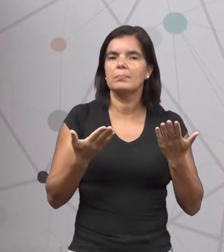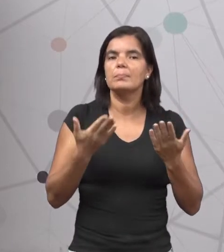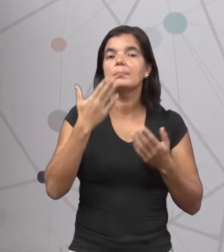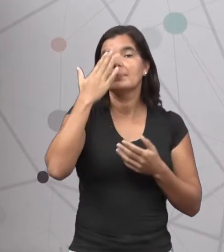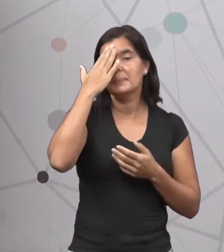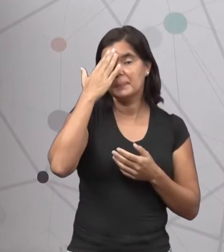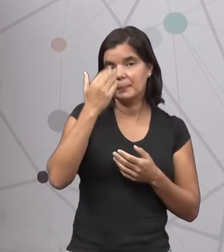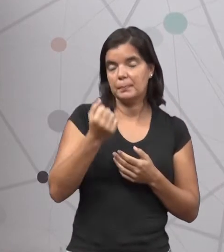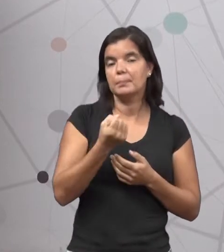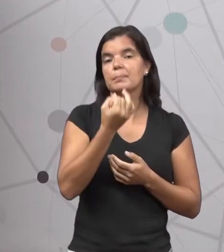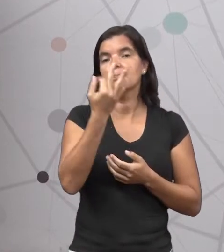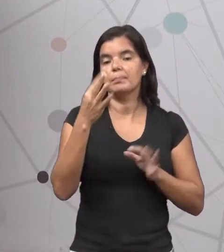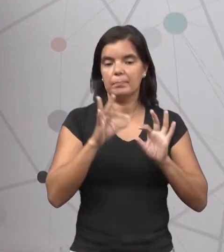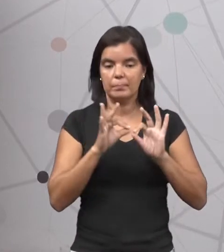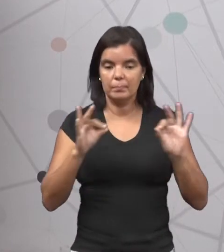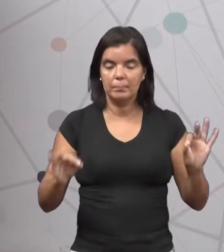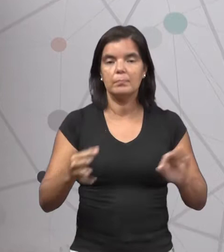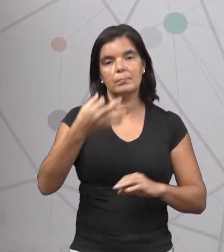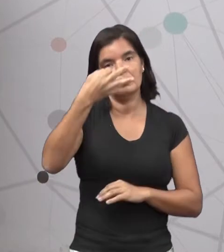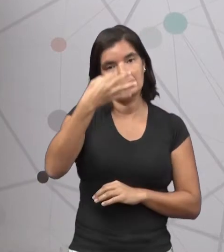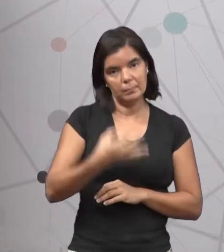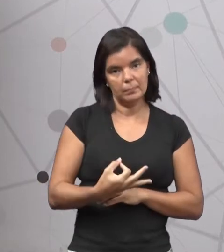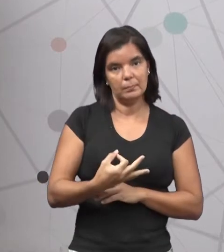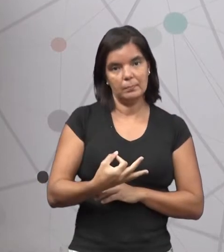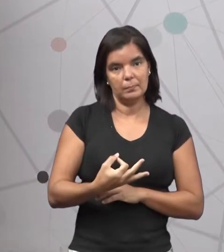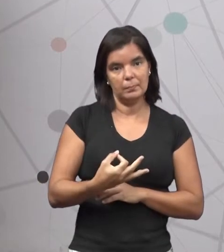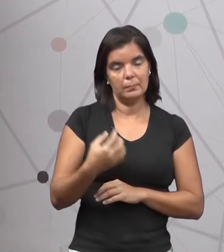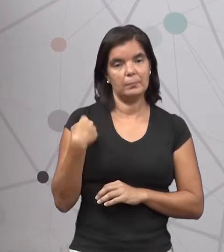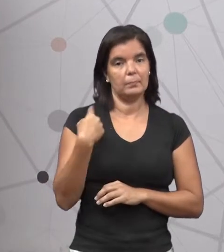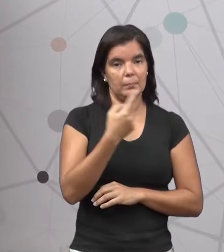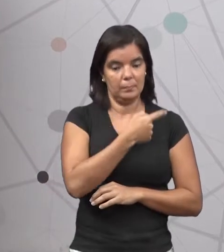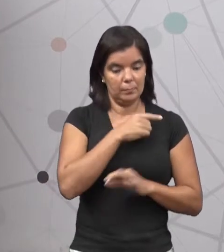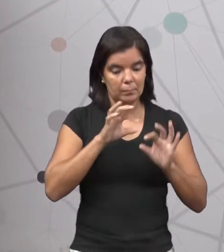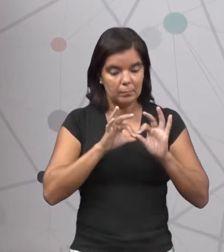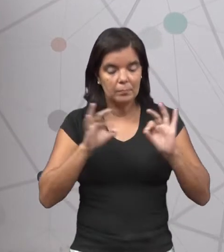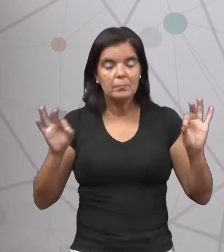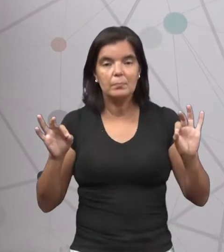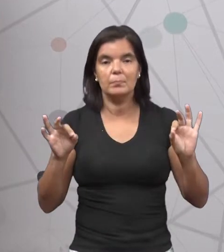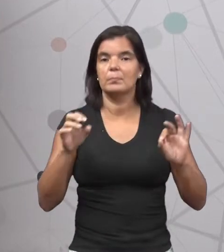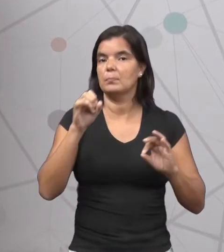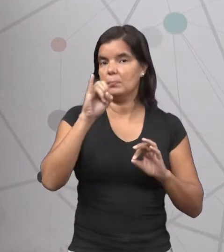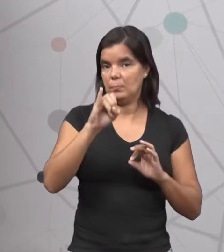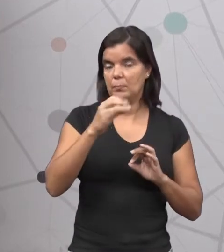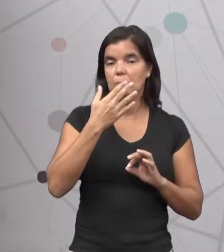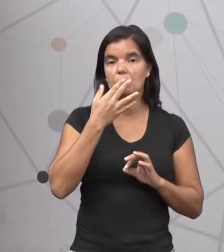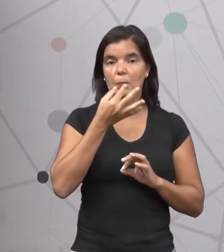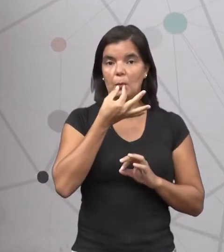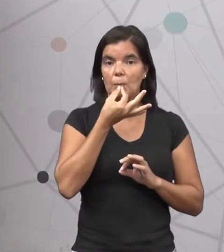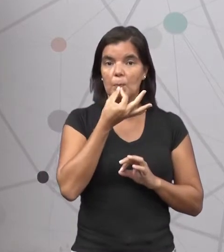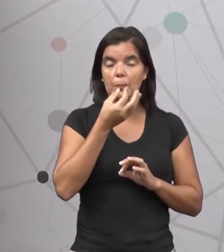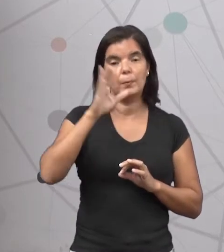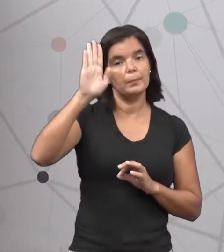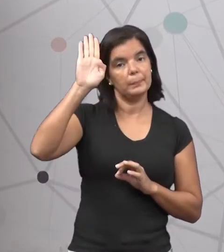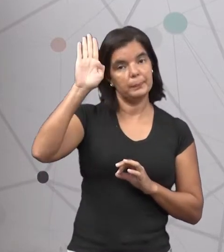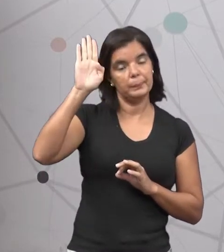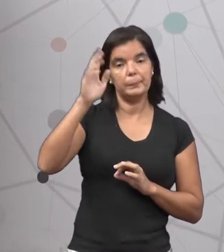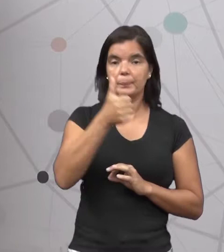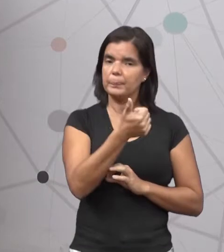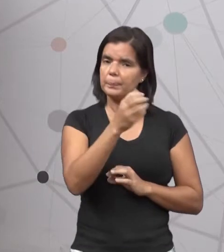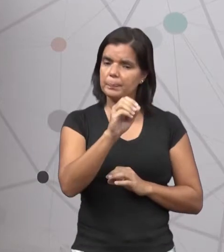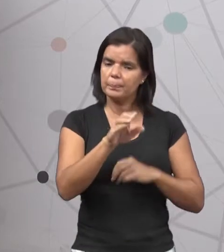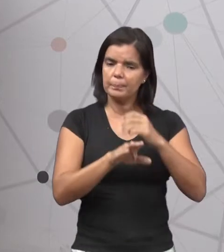saber qual é a medida certa da nossa pista? Se o juiz mediu dez